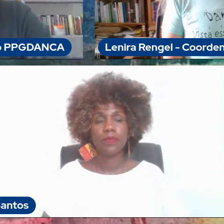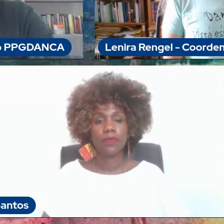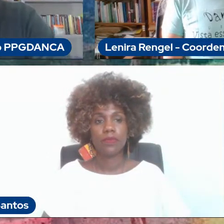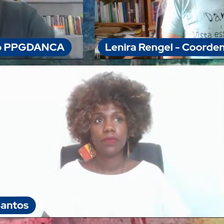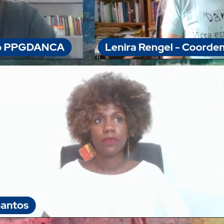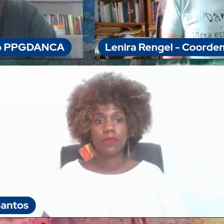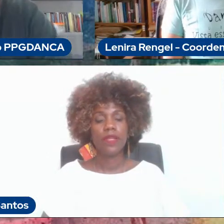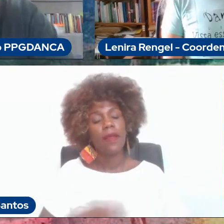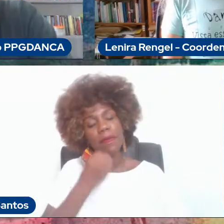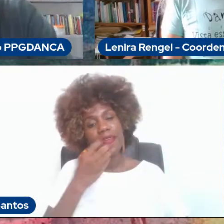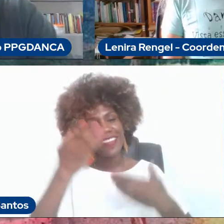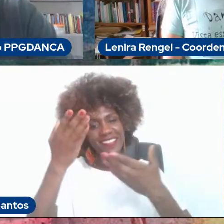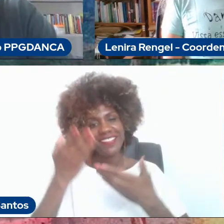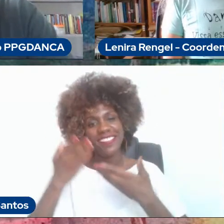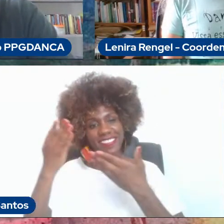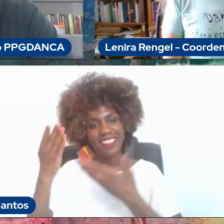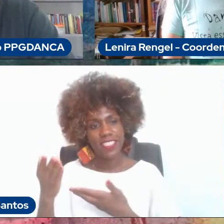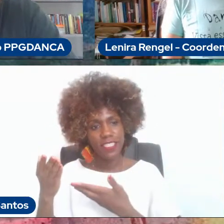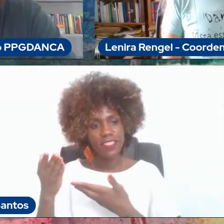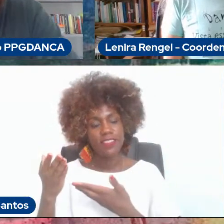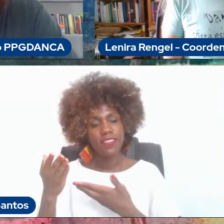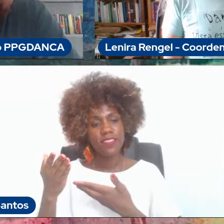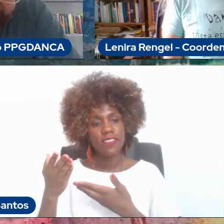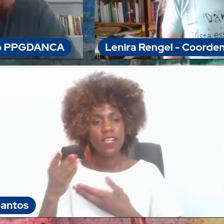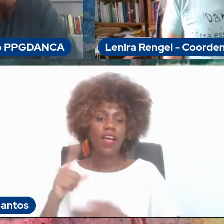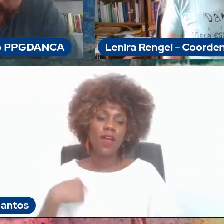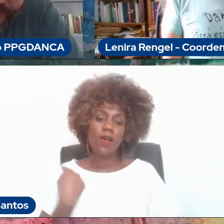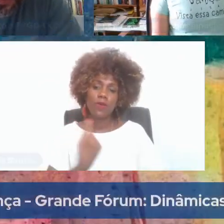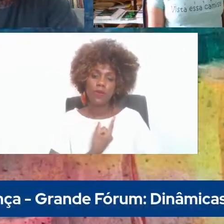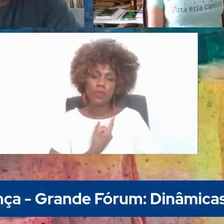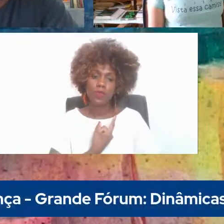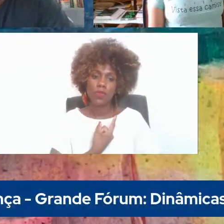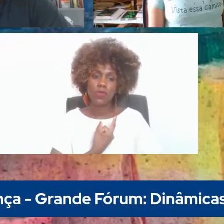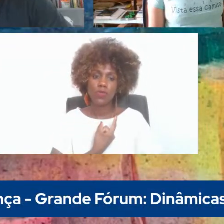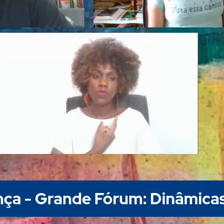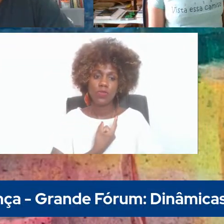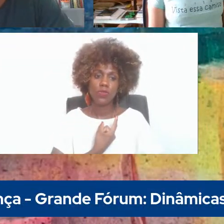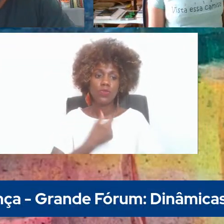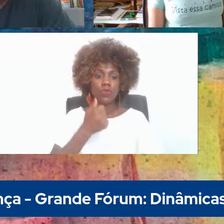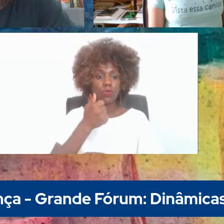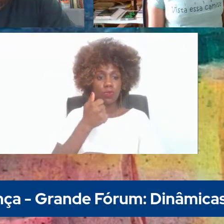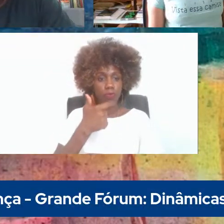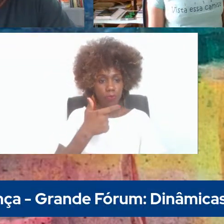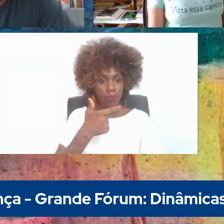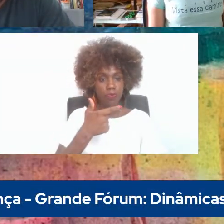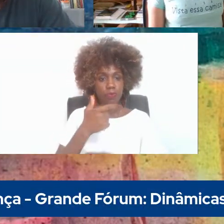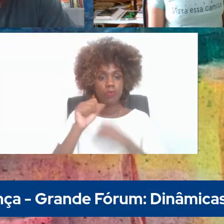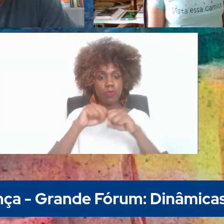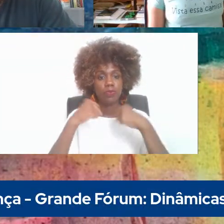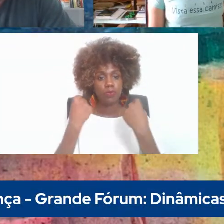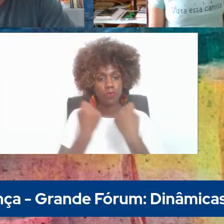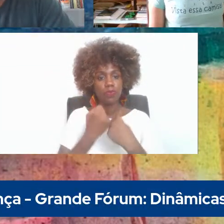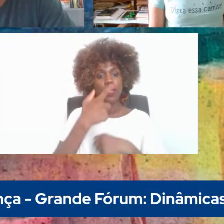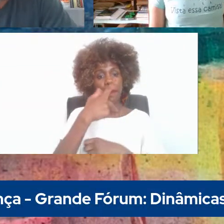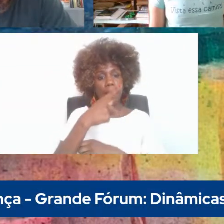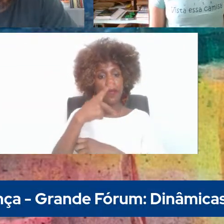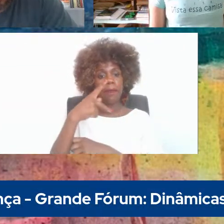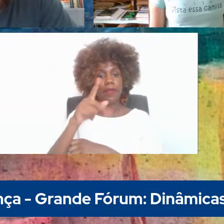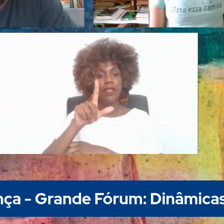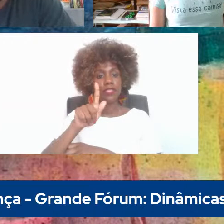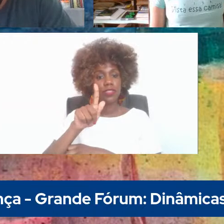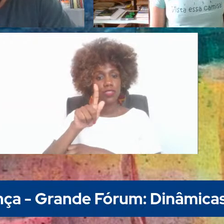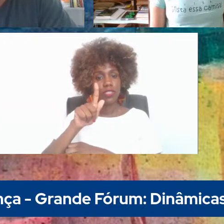bem-vindos ao nosso 12º Seminário do PP de Dança, grande